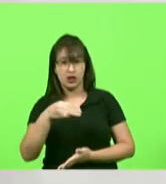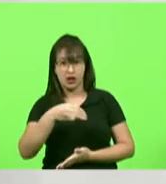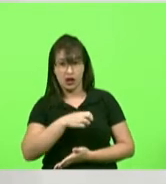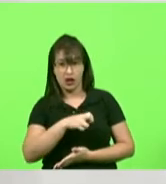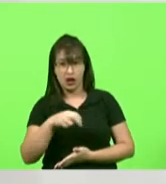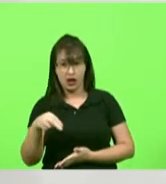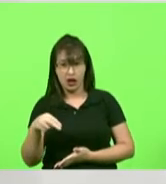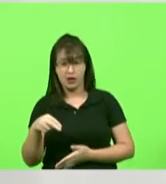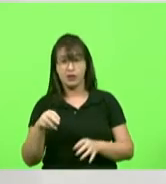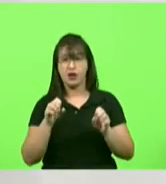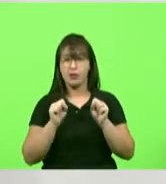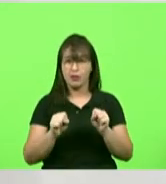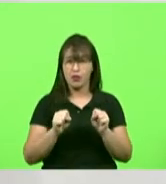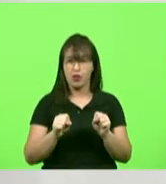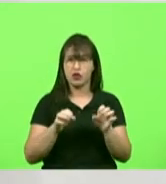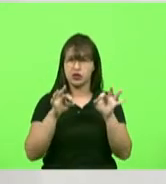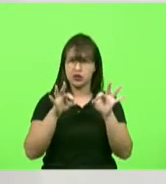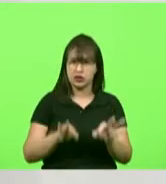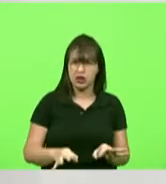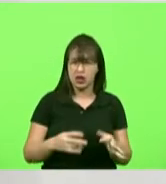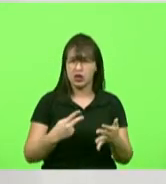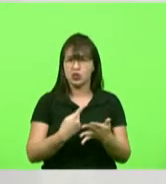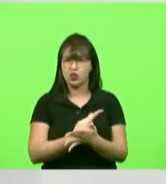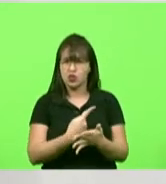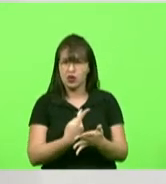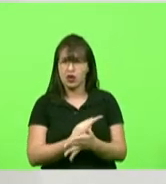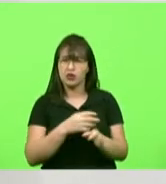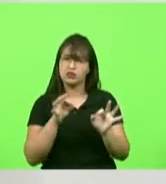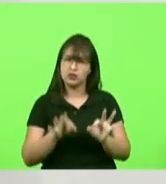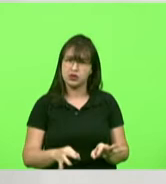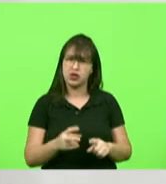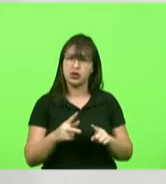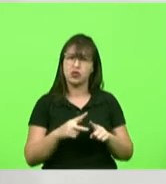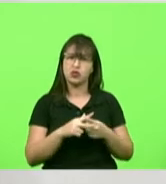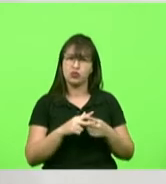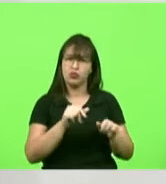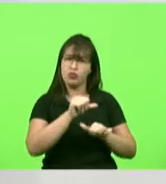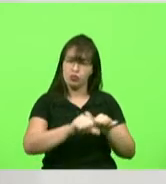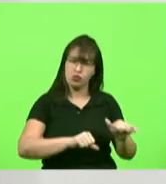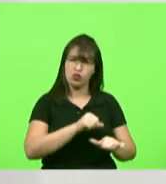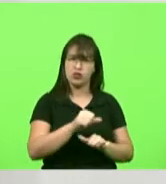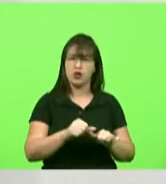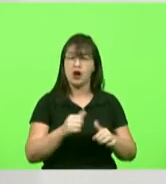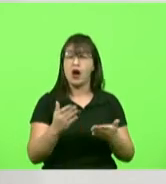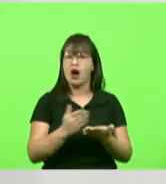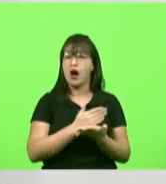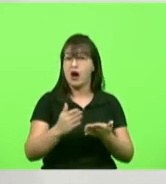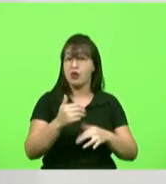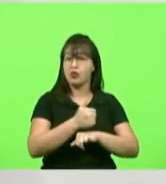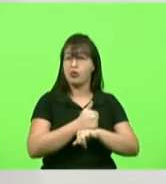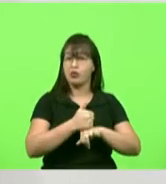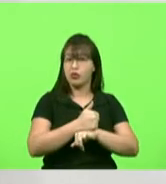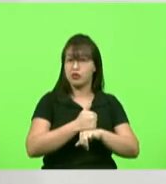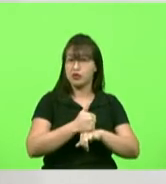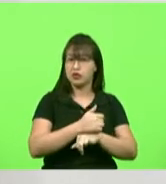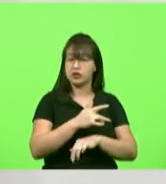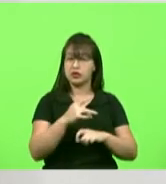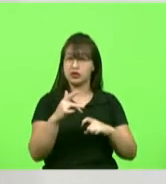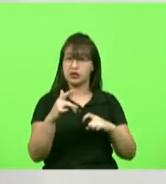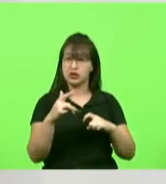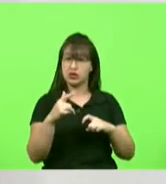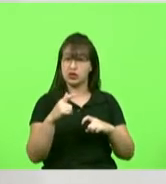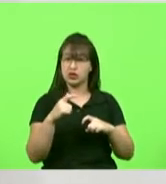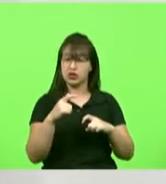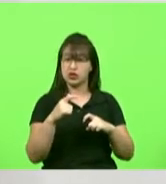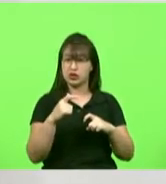corrigir esse erro tem profissionais de saúde ali que estão sendo muito prejudicados por isso estão